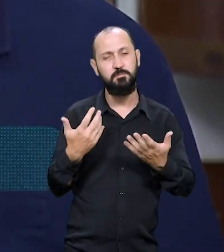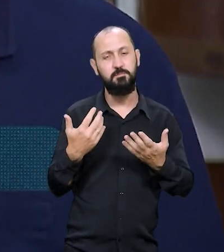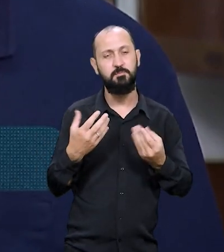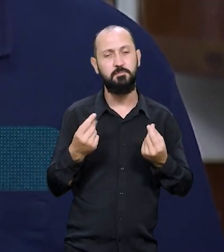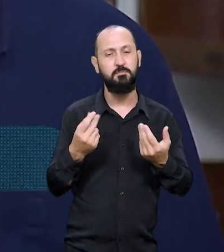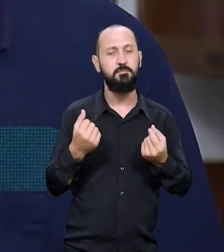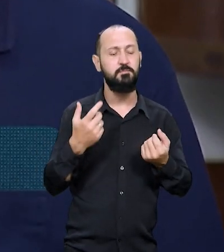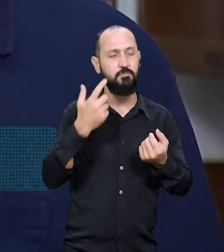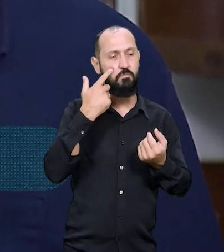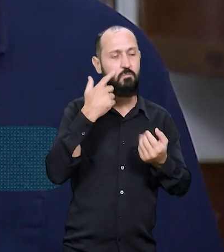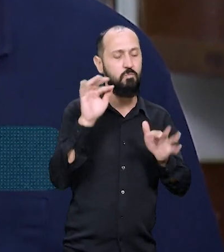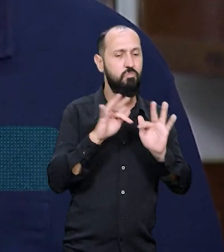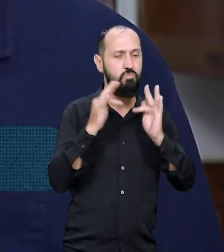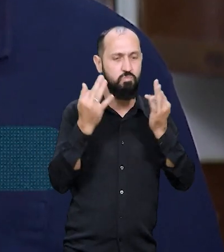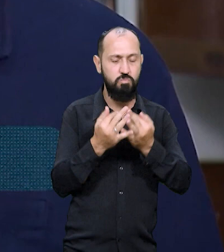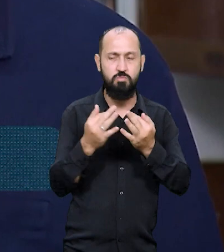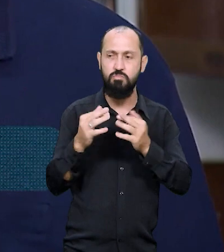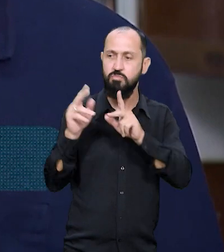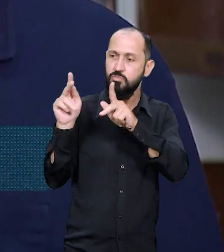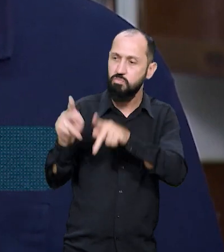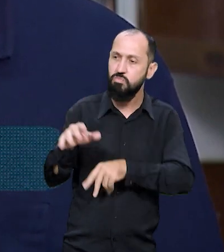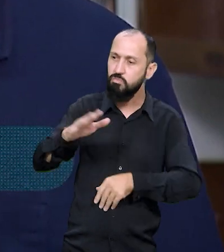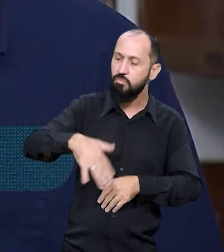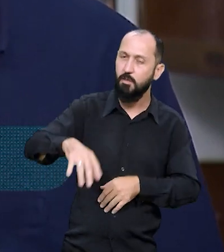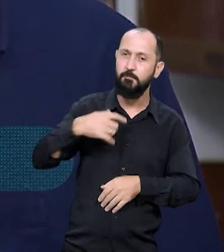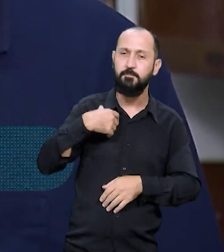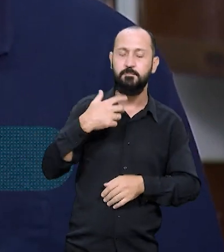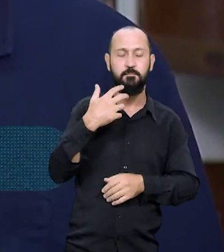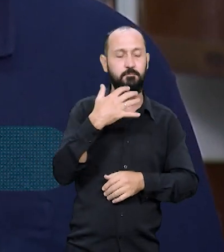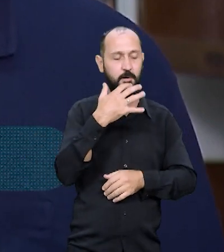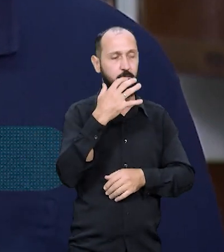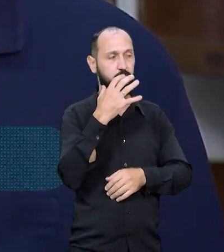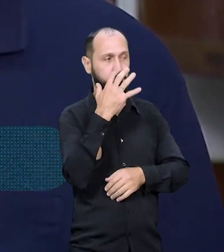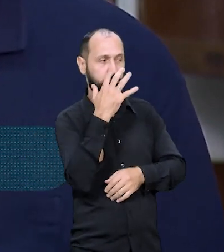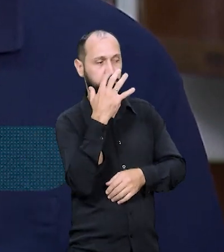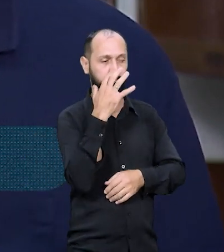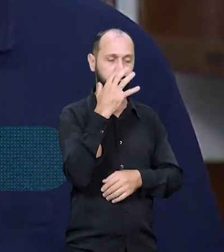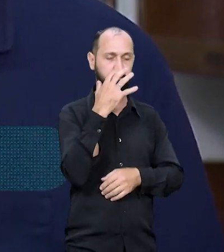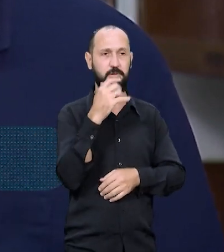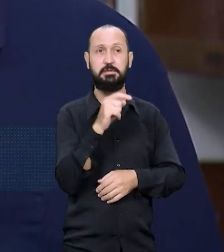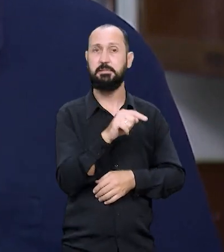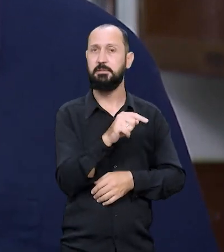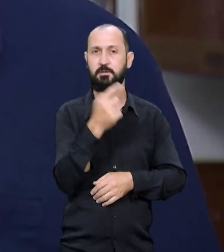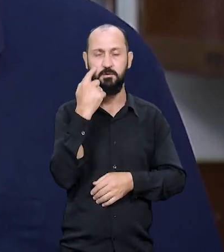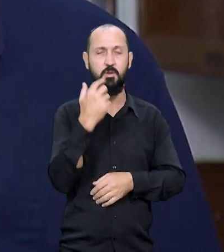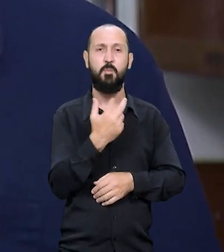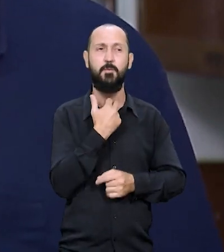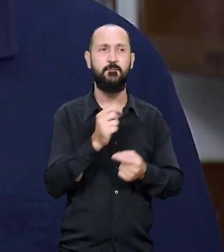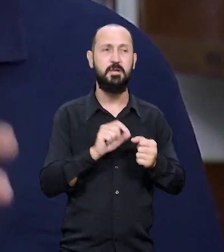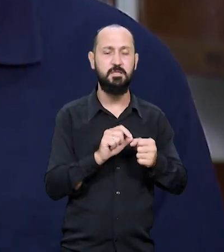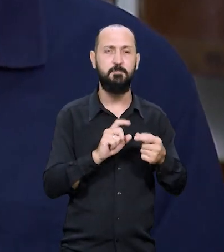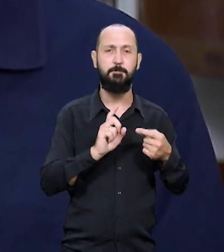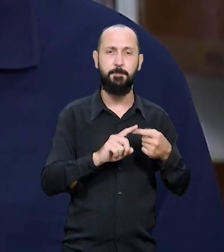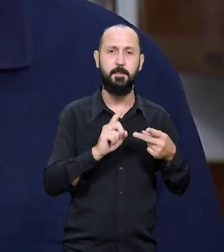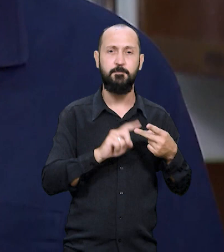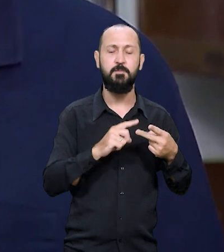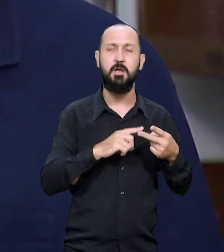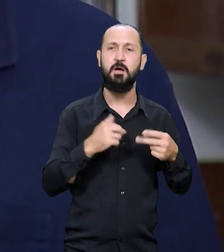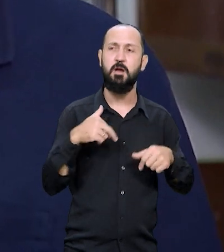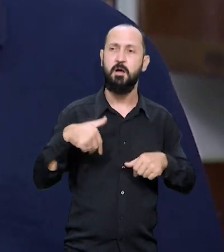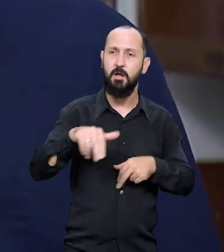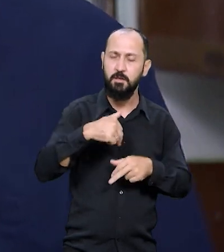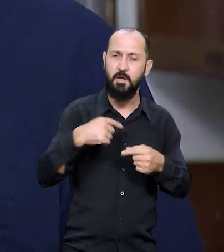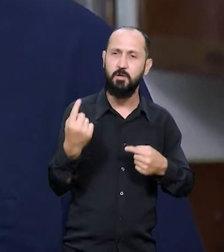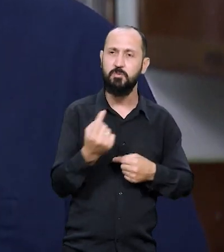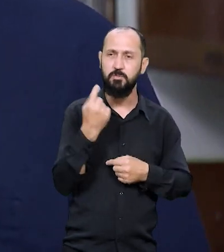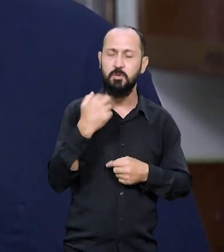pelo menos os teus familiares, o teu povo que fica, que te circundam, acha que você não pode fazer certa coisa. Você não pode andar mais sozinho, você